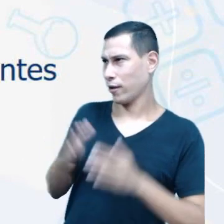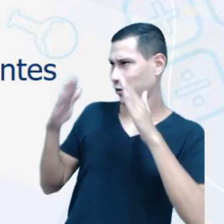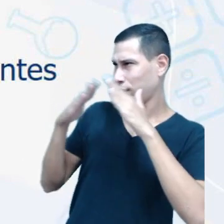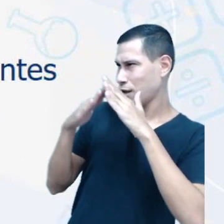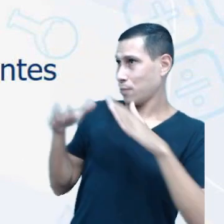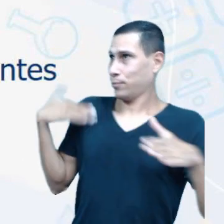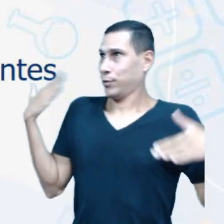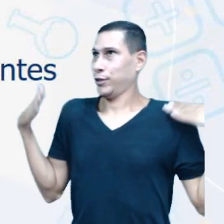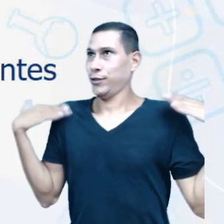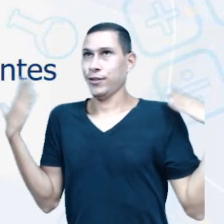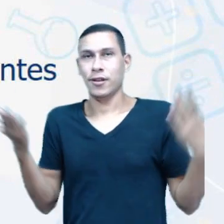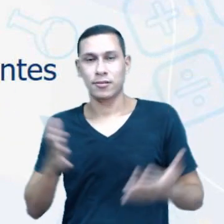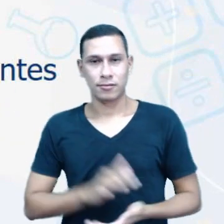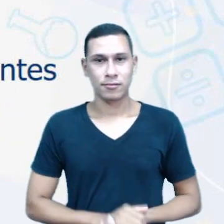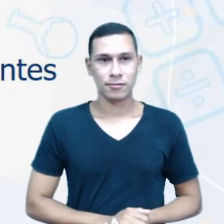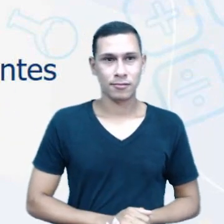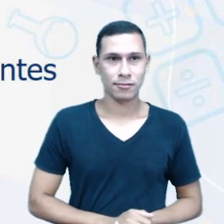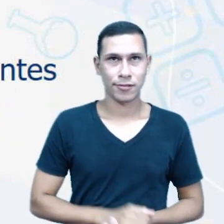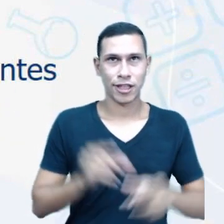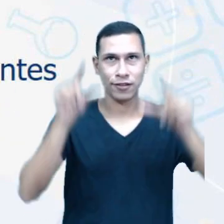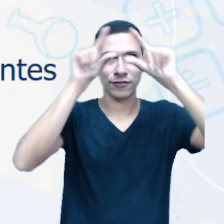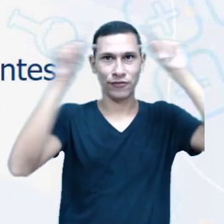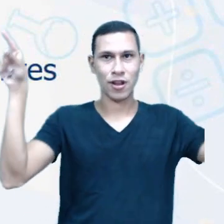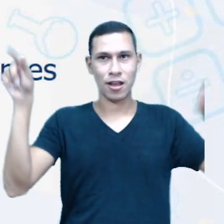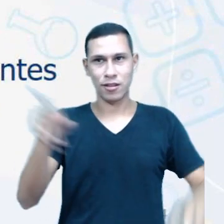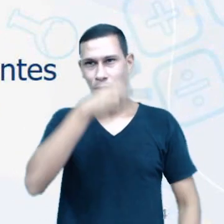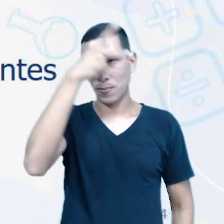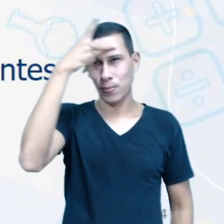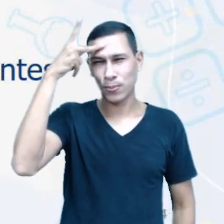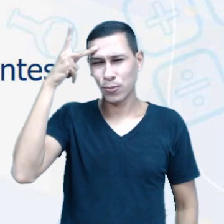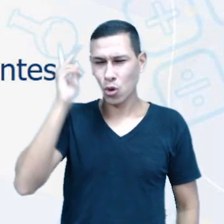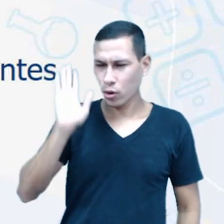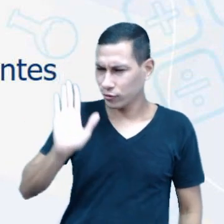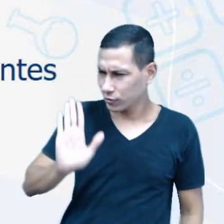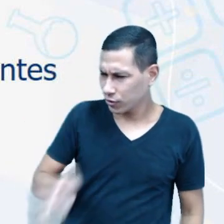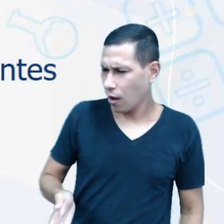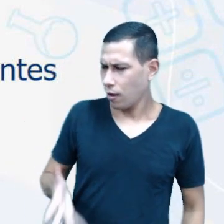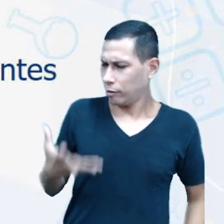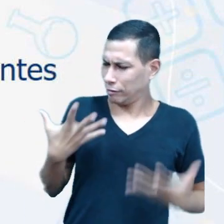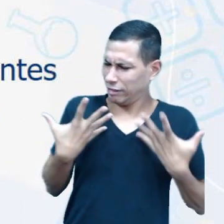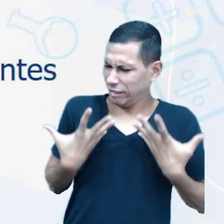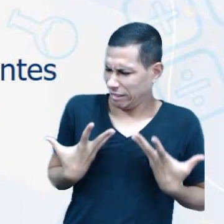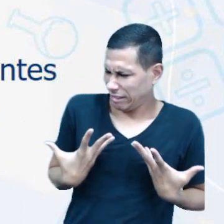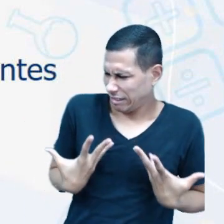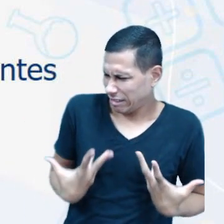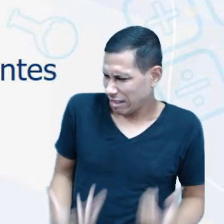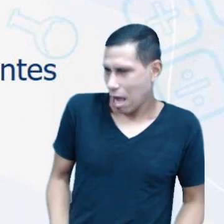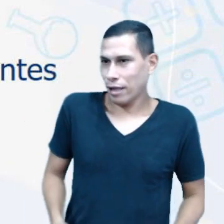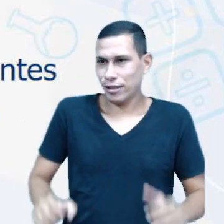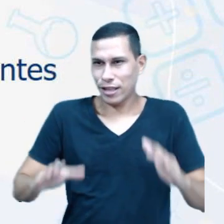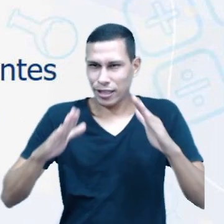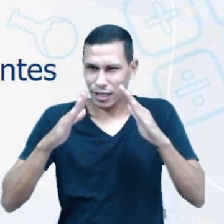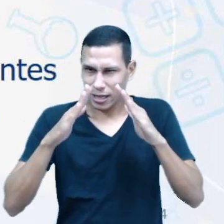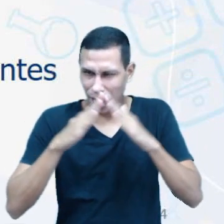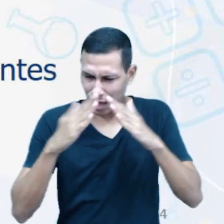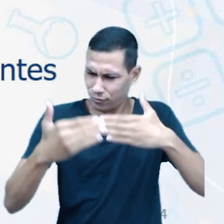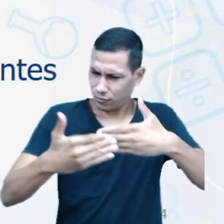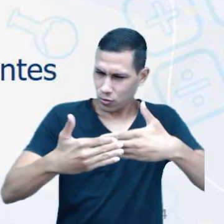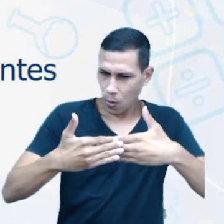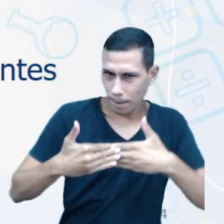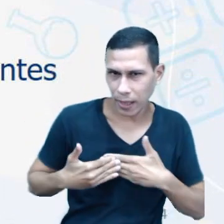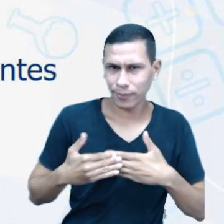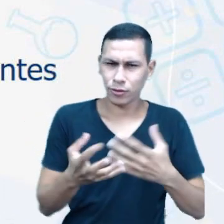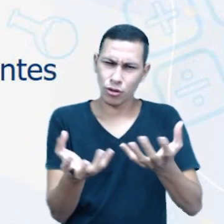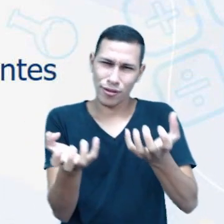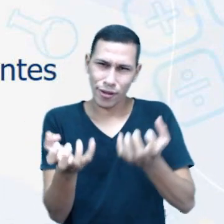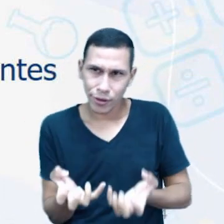Essa expressão é para aquelas pessoas que já estão cansadas de, de repente, ficar no isolamento, que gostaria de